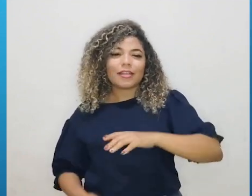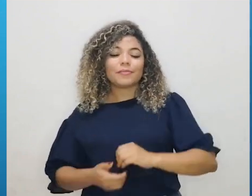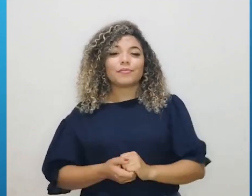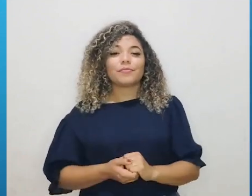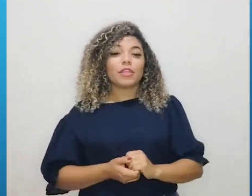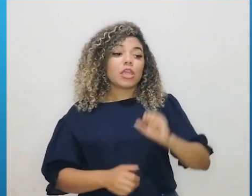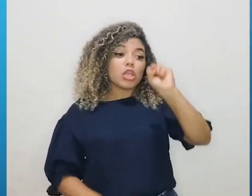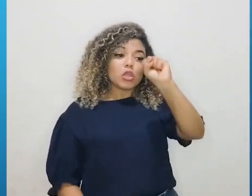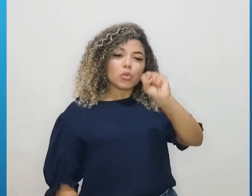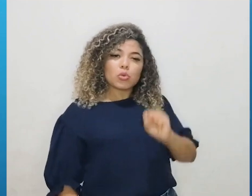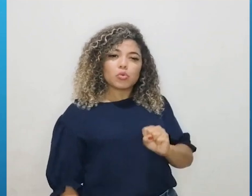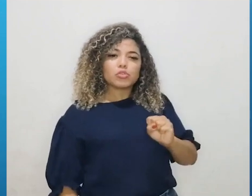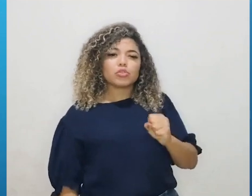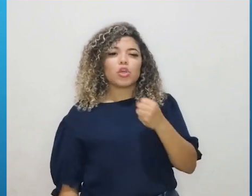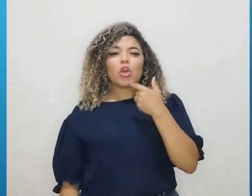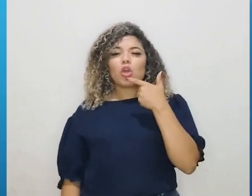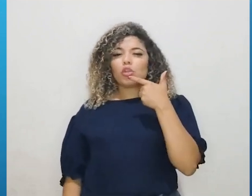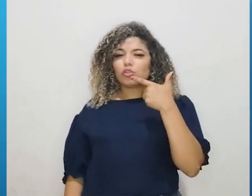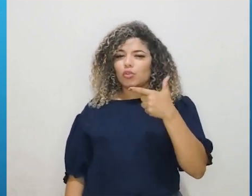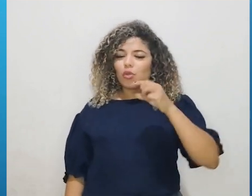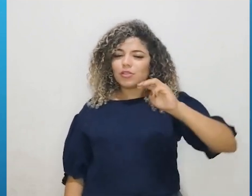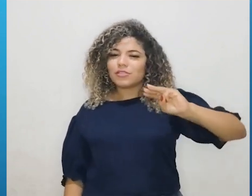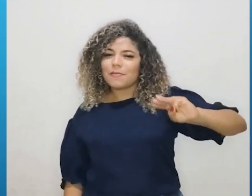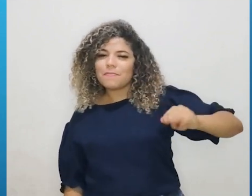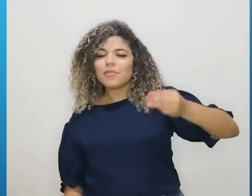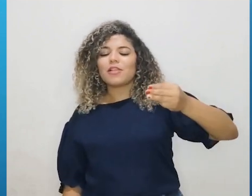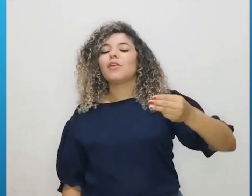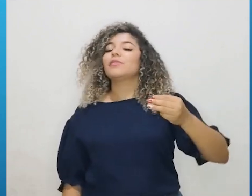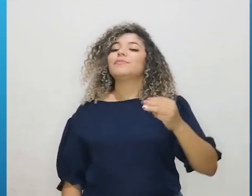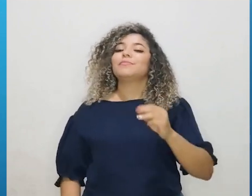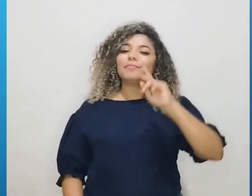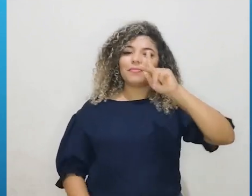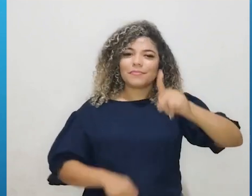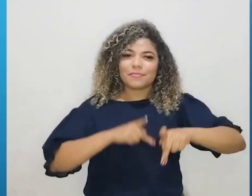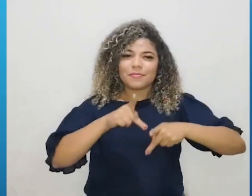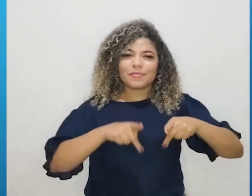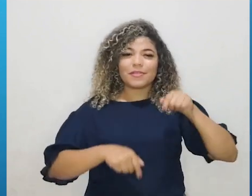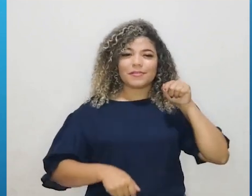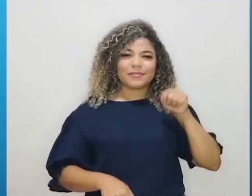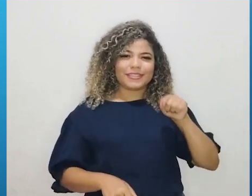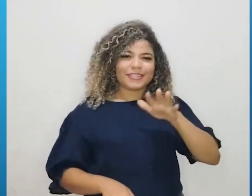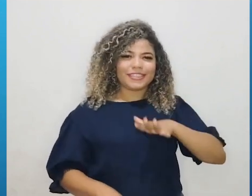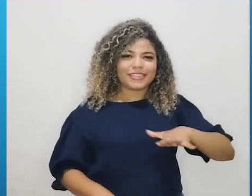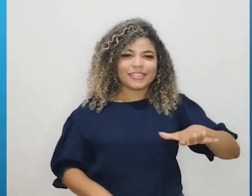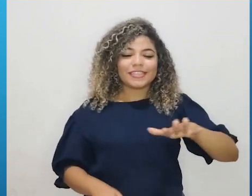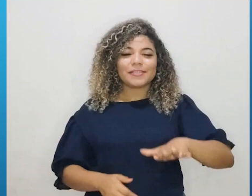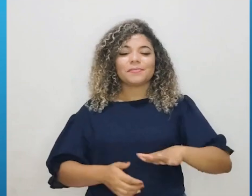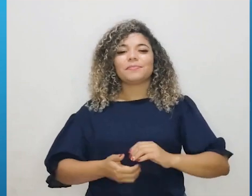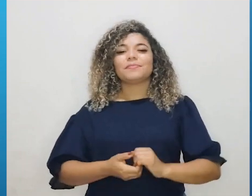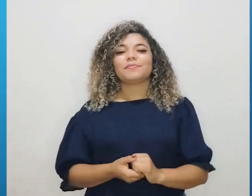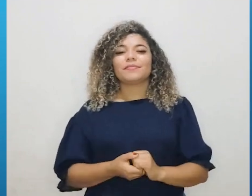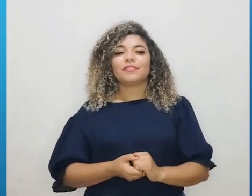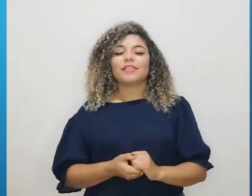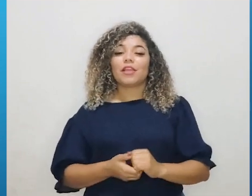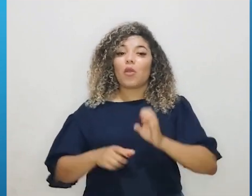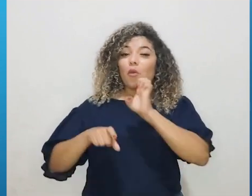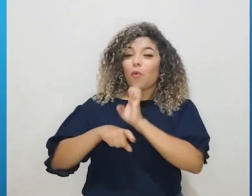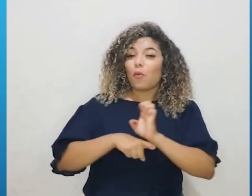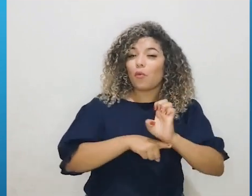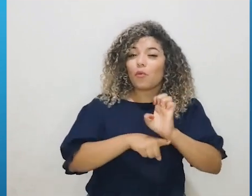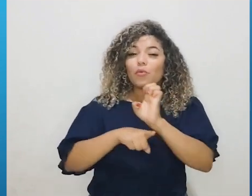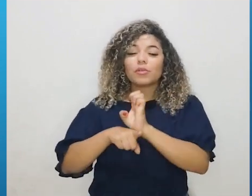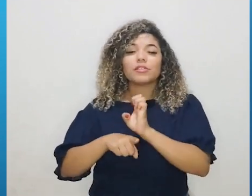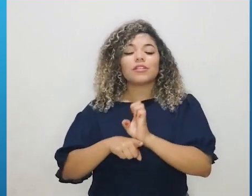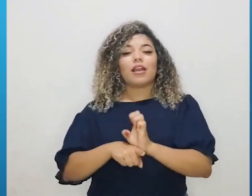E o sul, 2.546.424 pessoas. Foi aí os estados, as